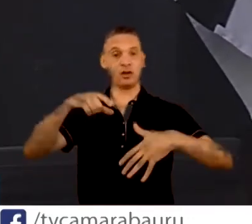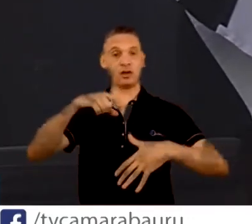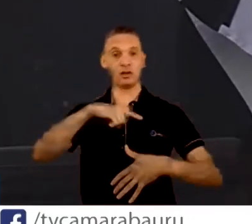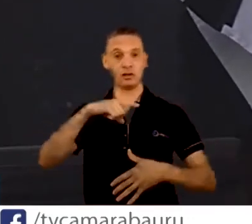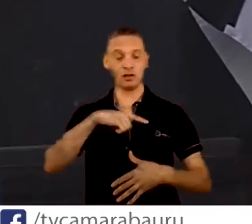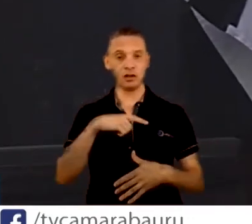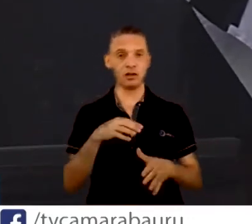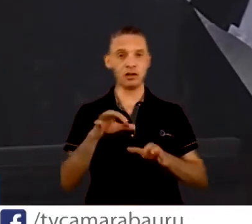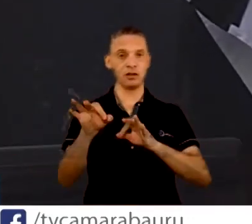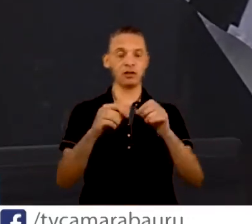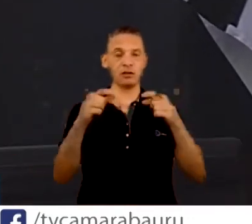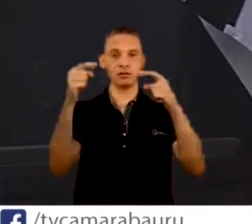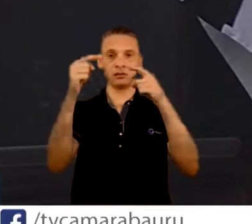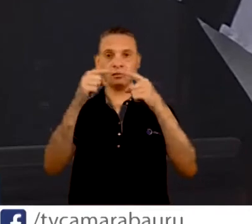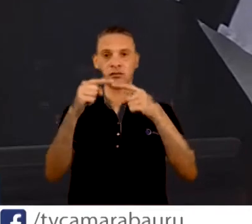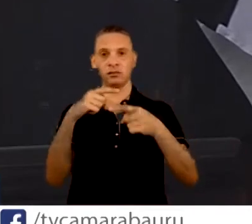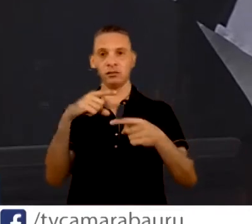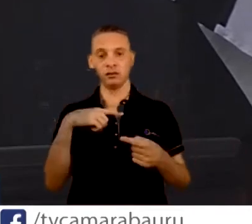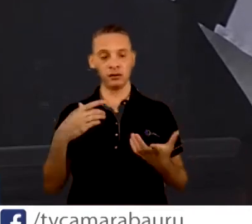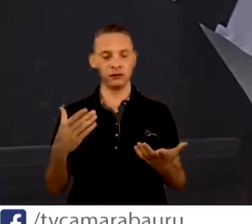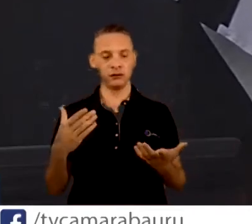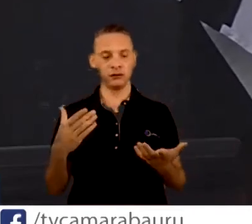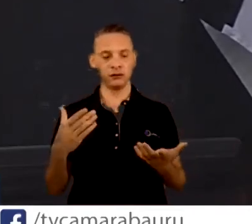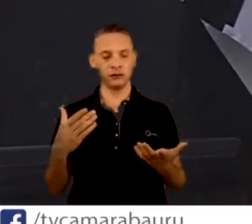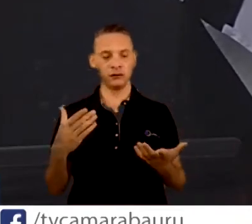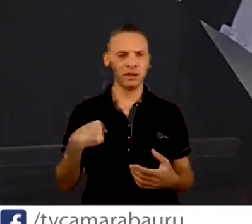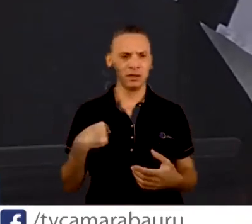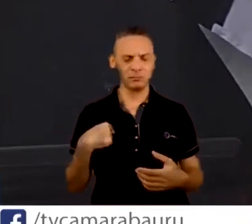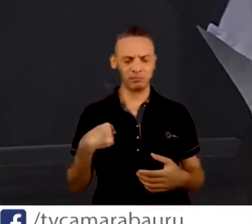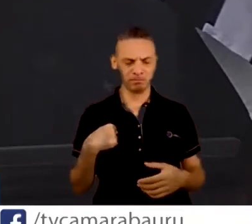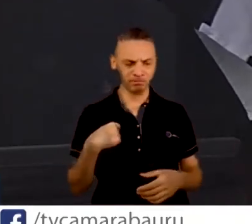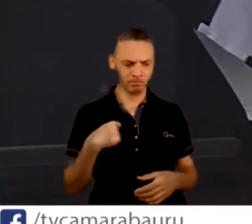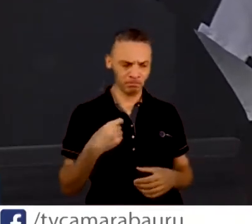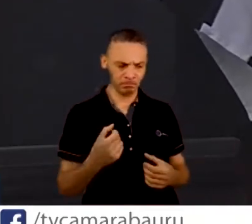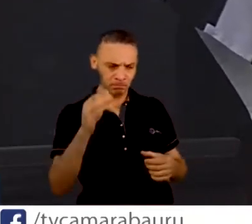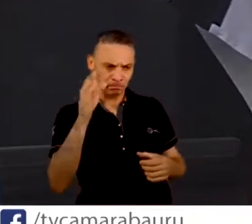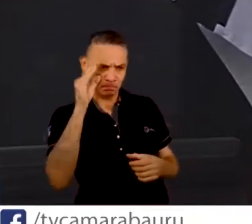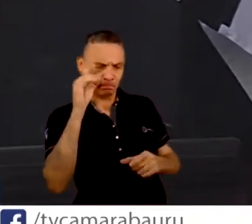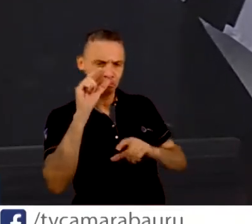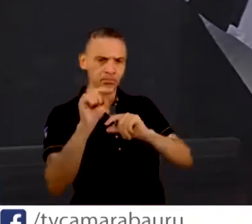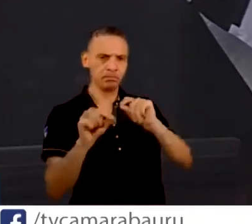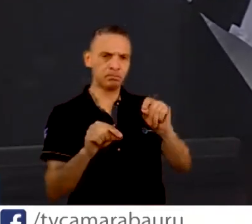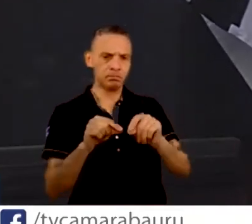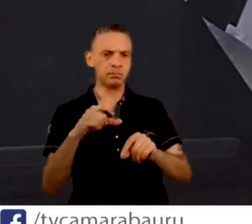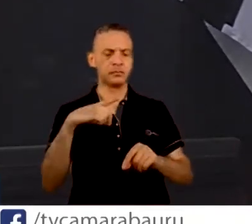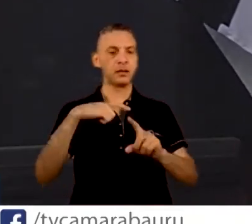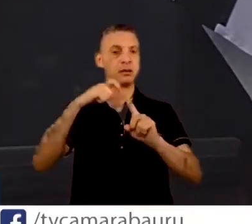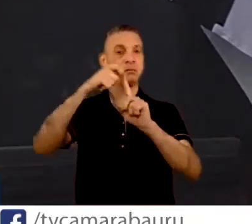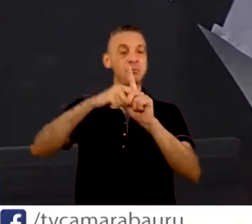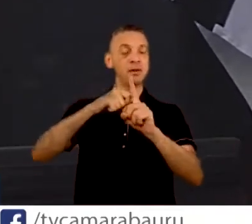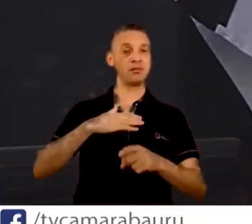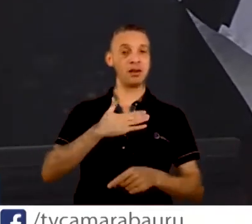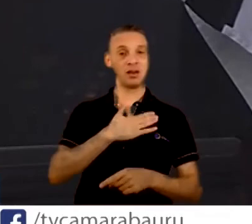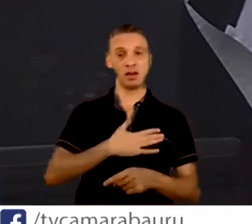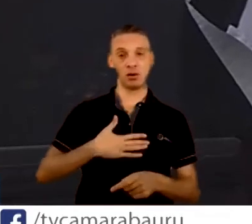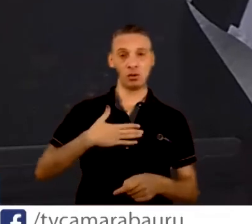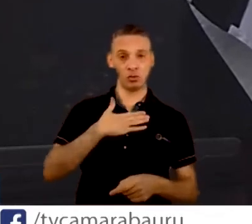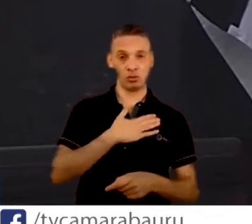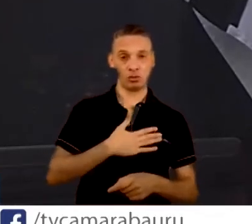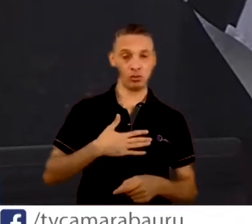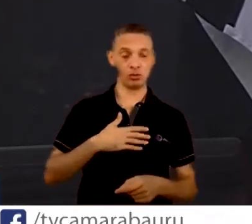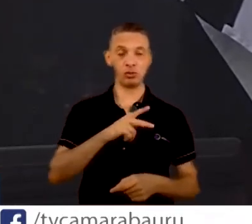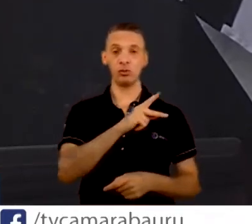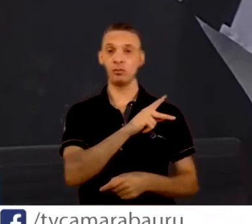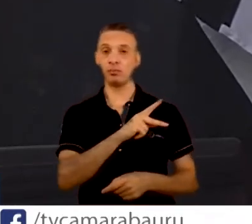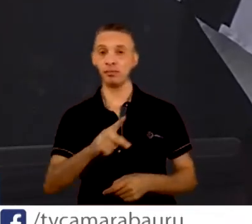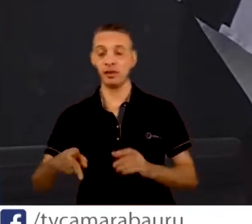assunto. O que me chama a atenção é que nós temos, no mês de agosto, um presidente do DAE